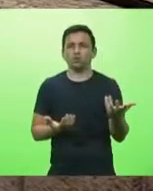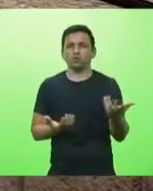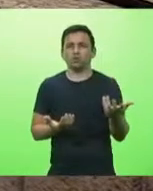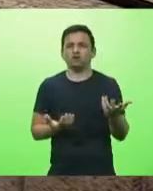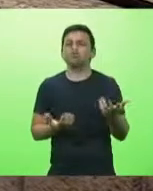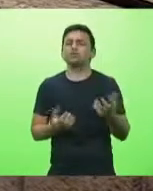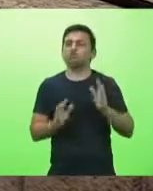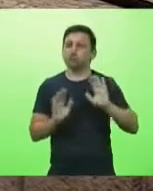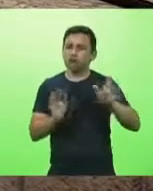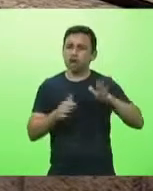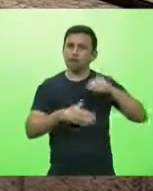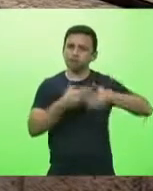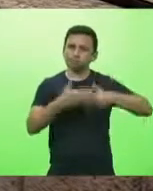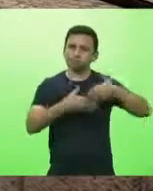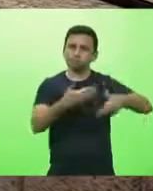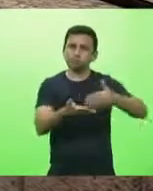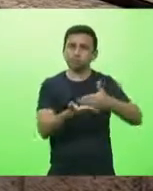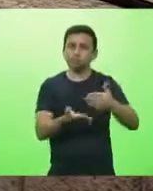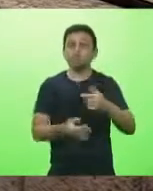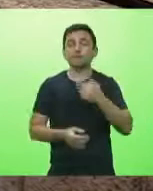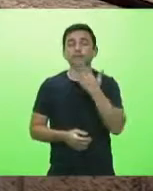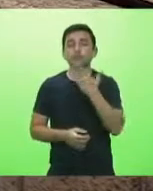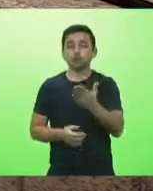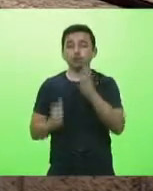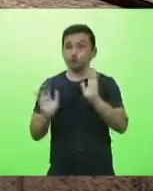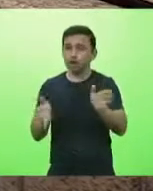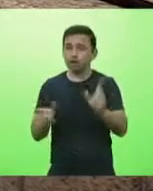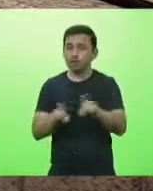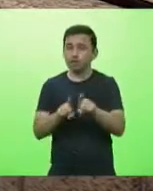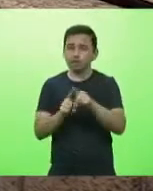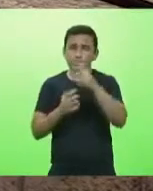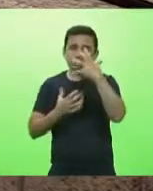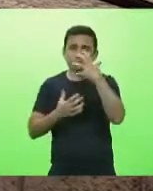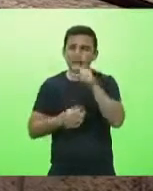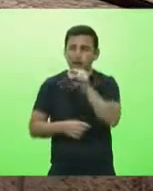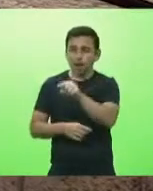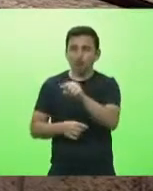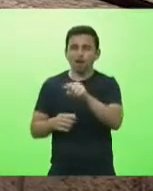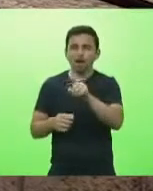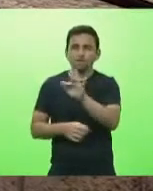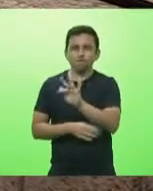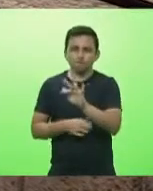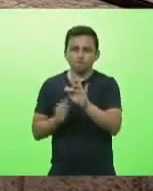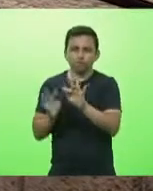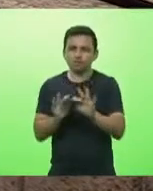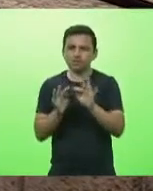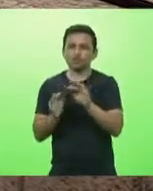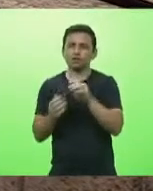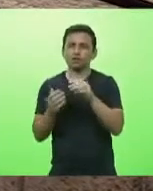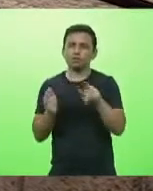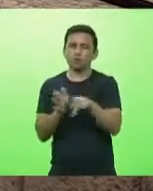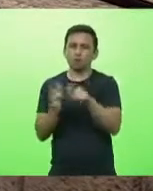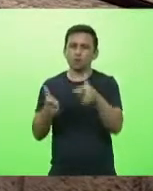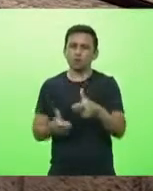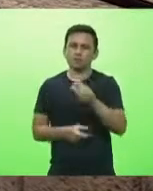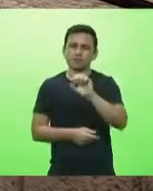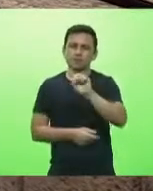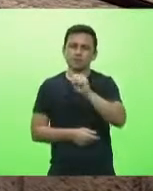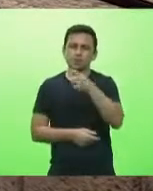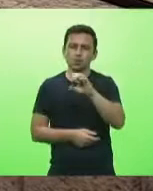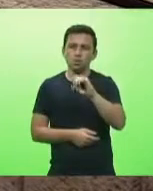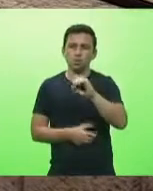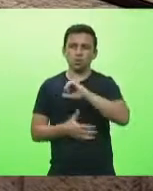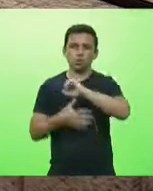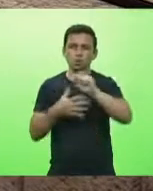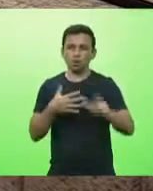tramitação fizemos um pleito também para mais um respirador para a fundação hospitalar de São Lourenço do Oeste que foi deferido liberado já